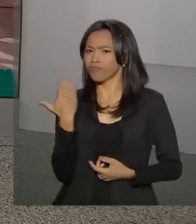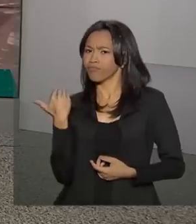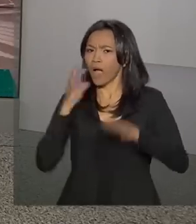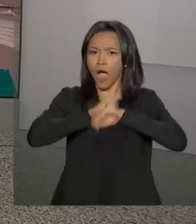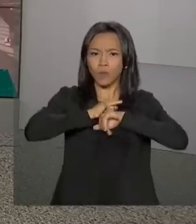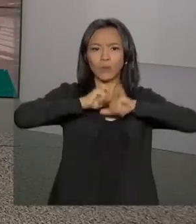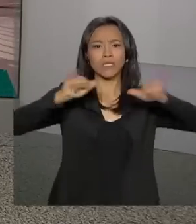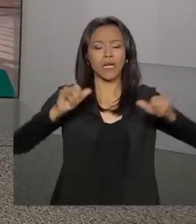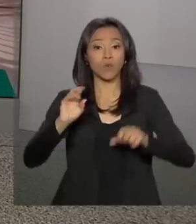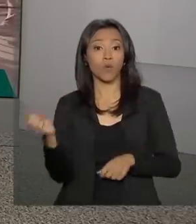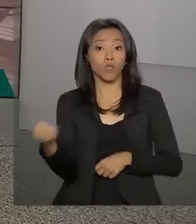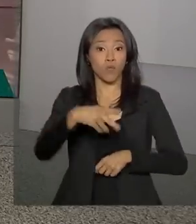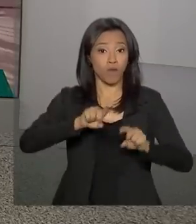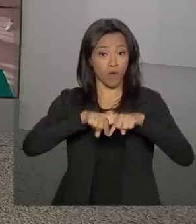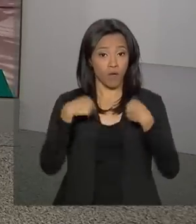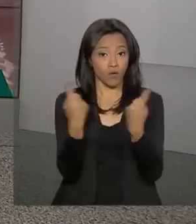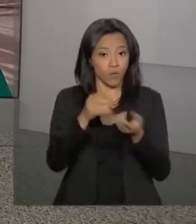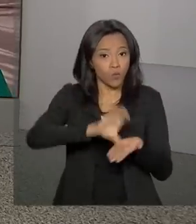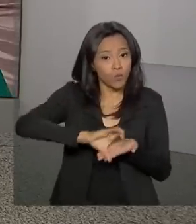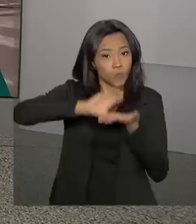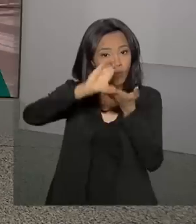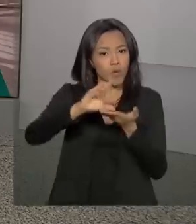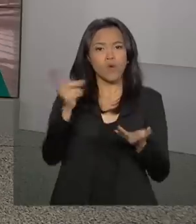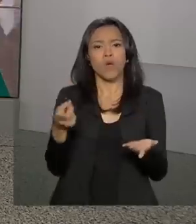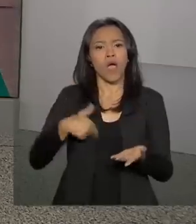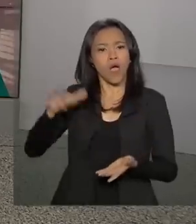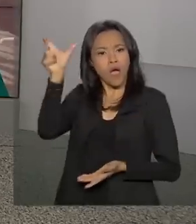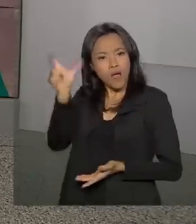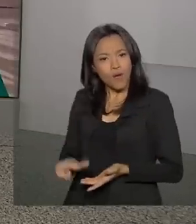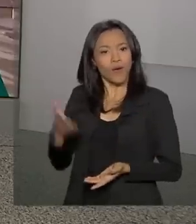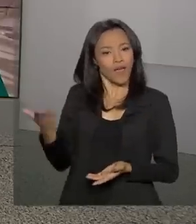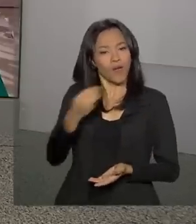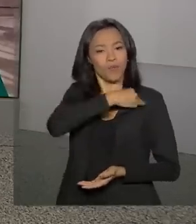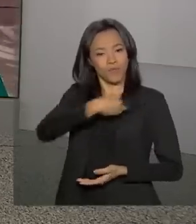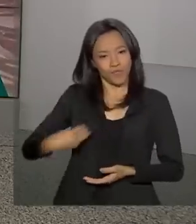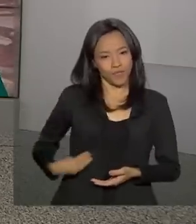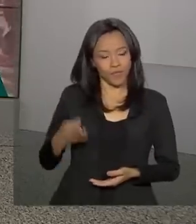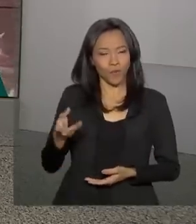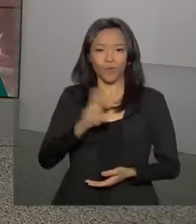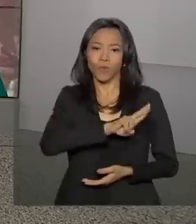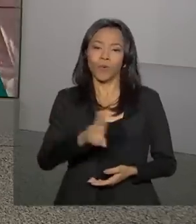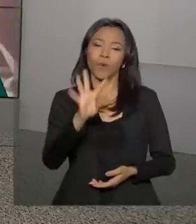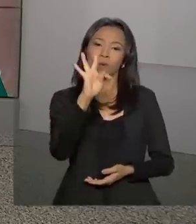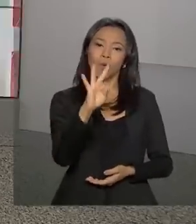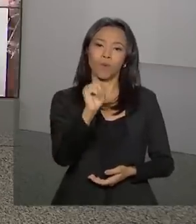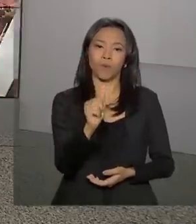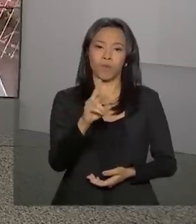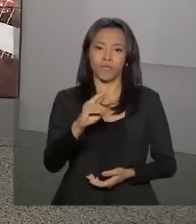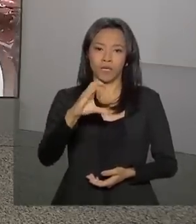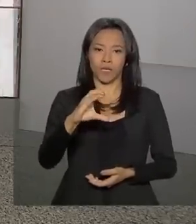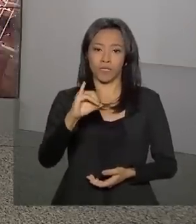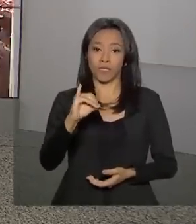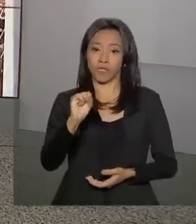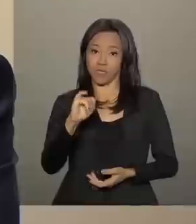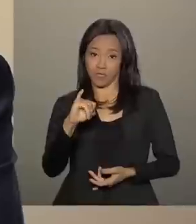colegiado com a nova composição, agora sob o comando do ministro da Infraestrutura, Tarcísio Gomes de Freitas.